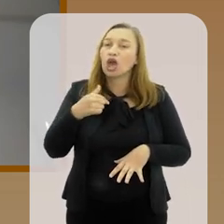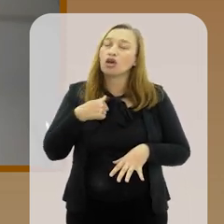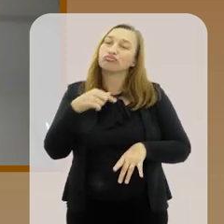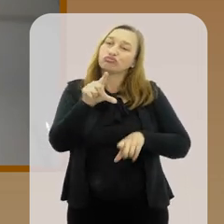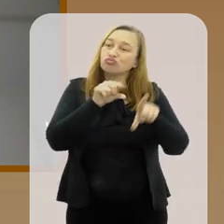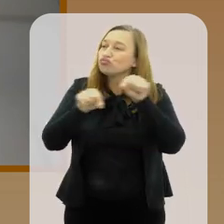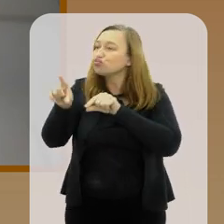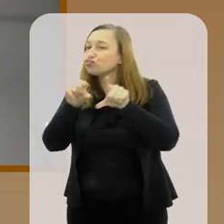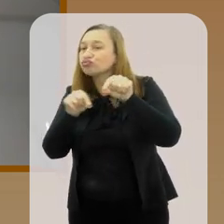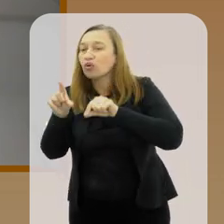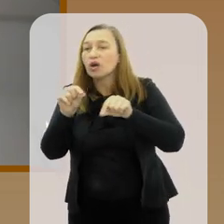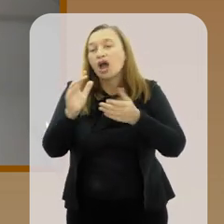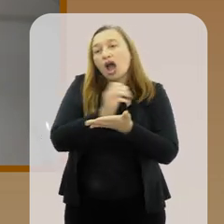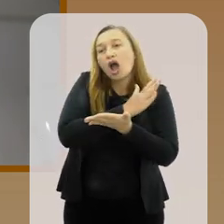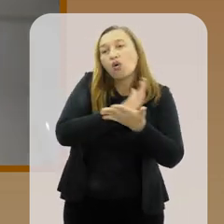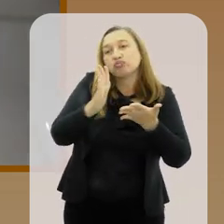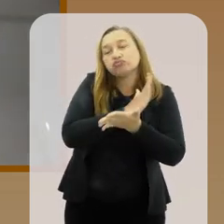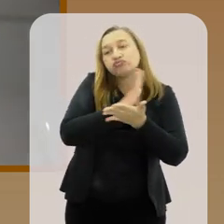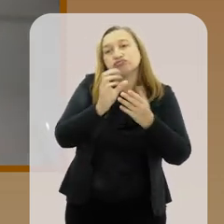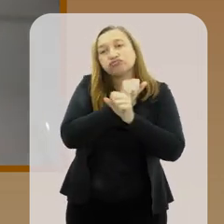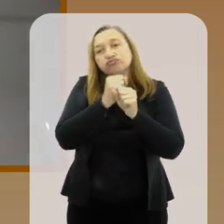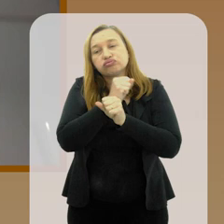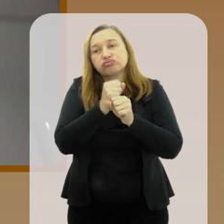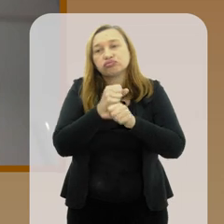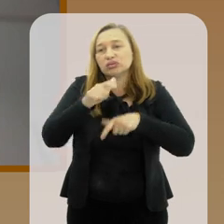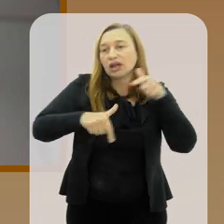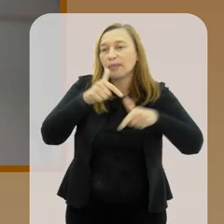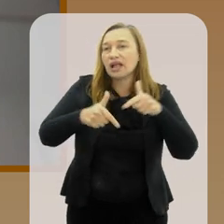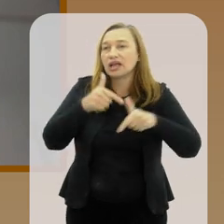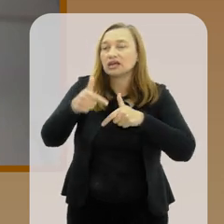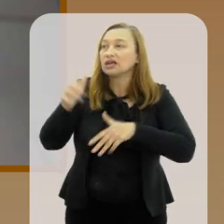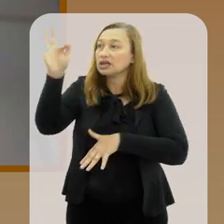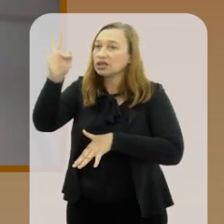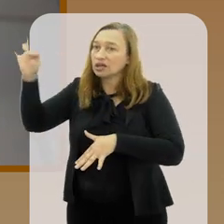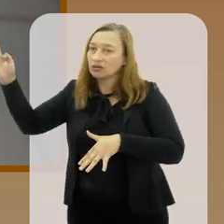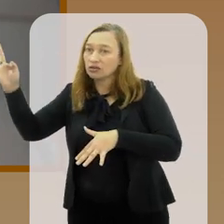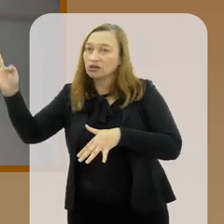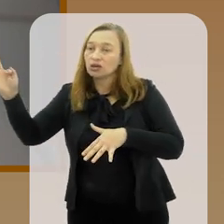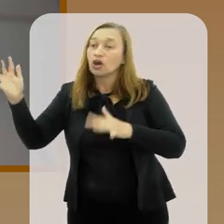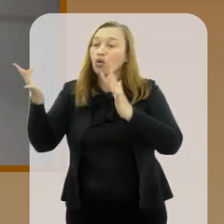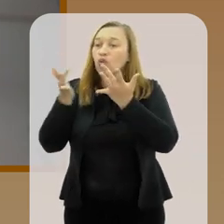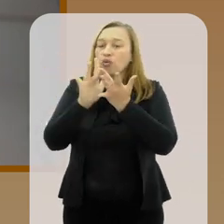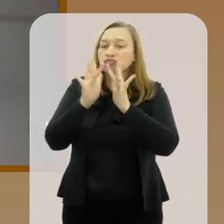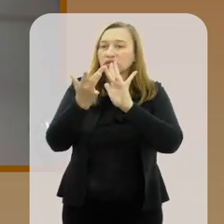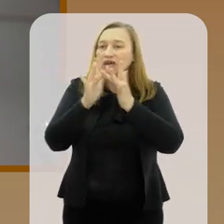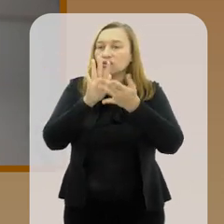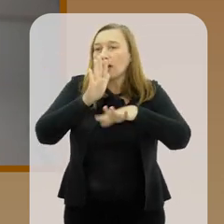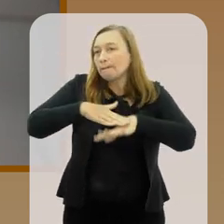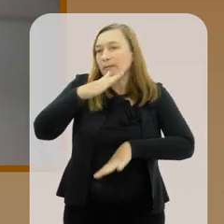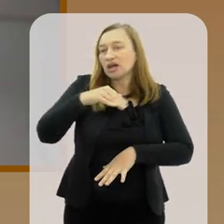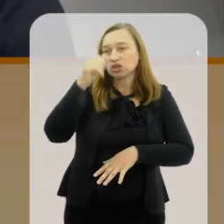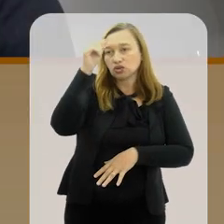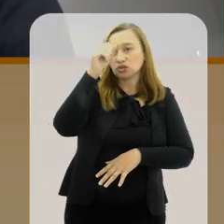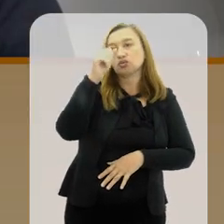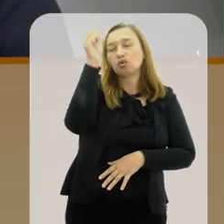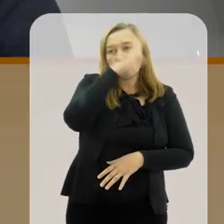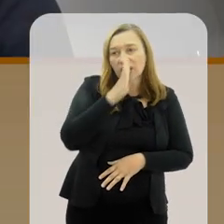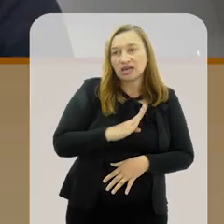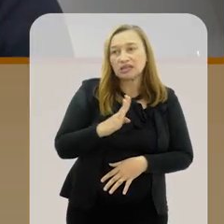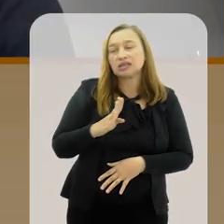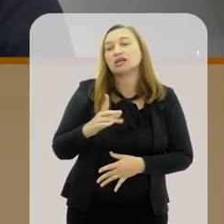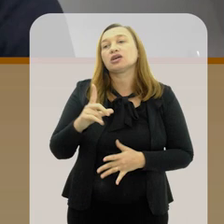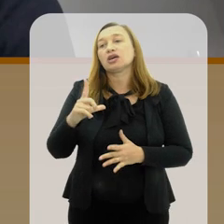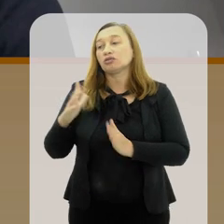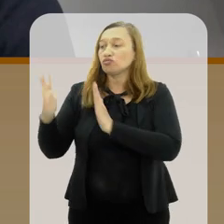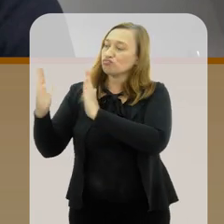tinha decidido, após alguns anos somente trabalhando na França, a retomar o maior contato com o Brasil. Então eu